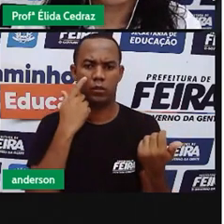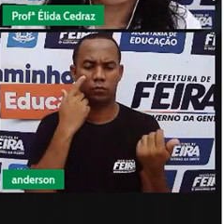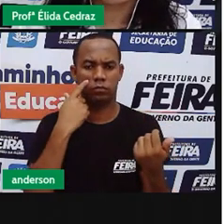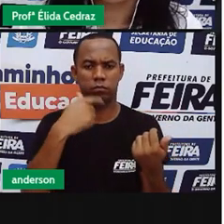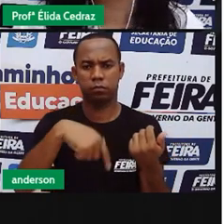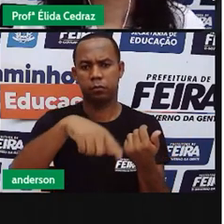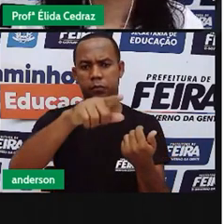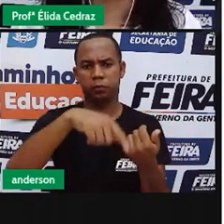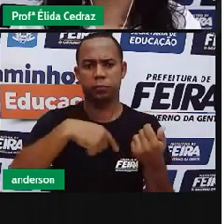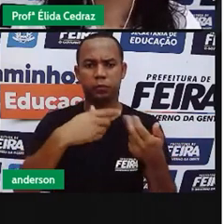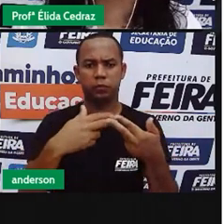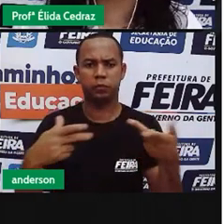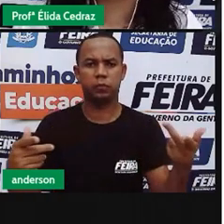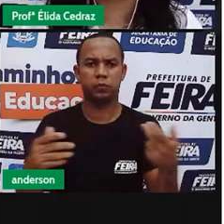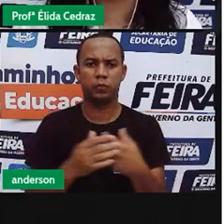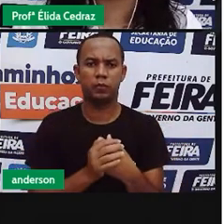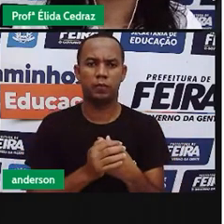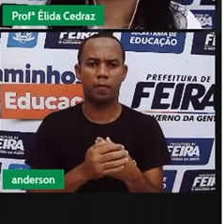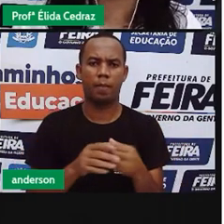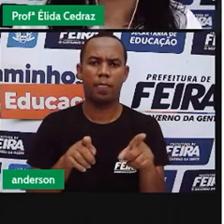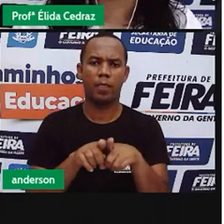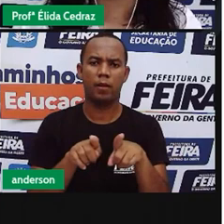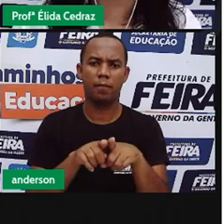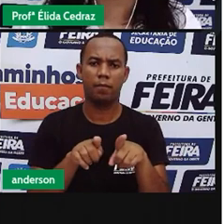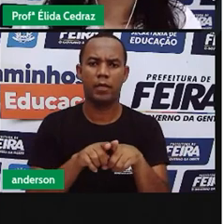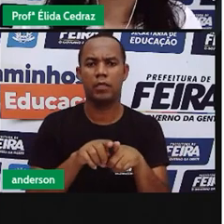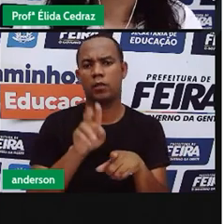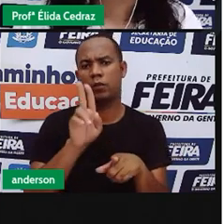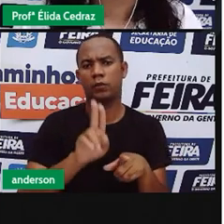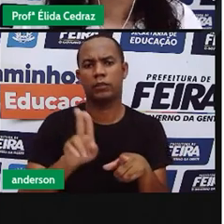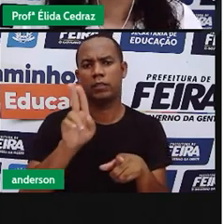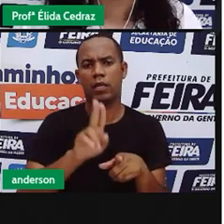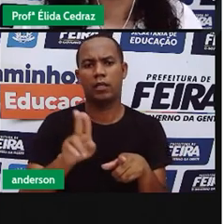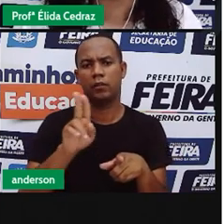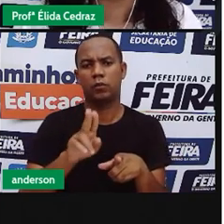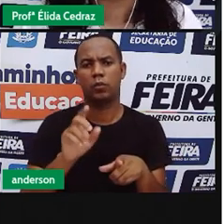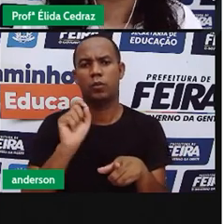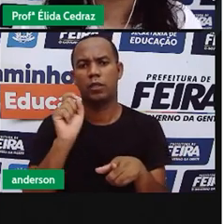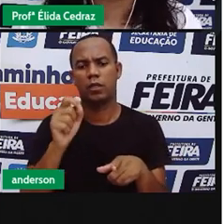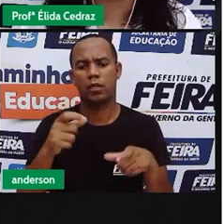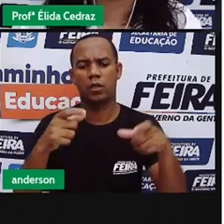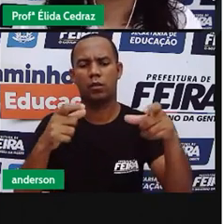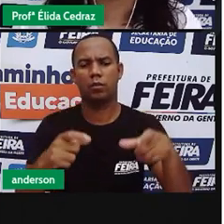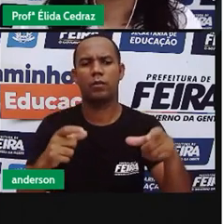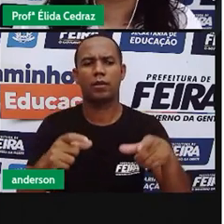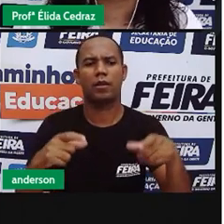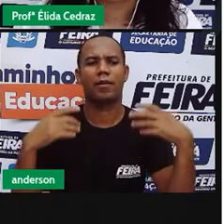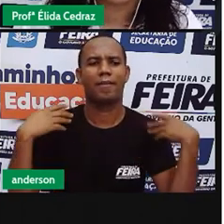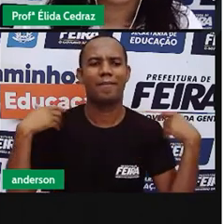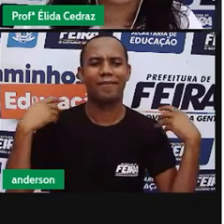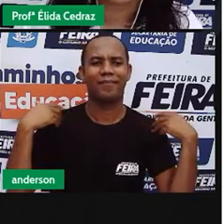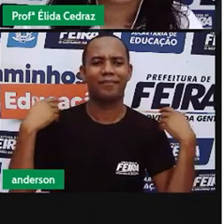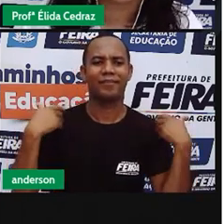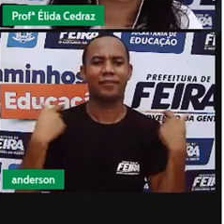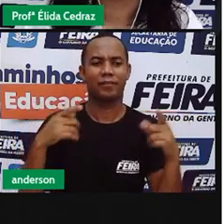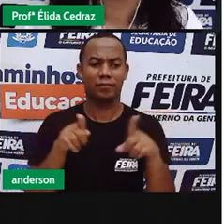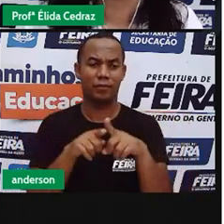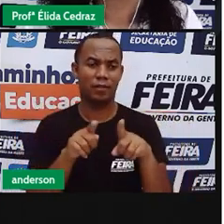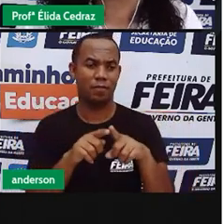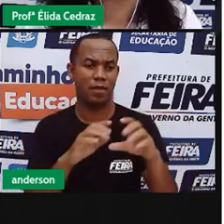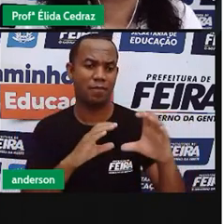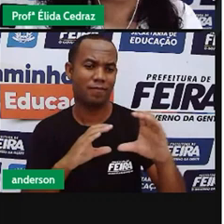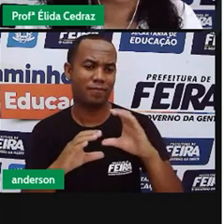As ruas também são utilizadas como espaço de lazer e de socialização